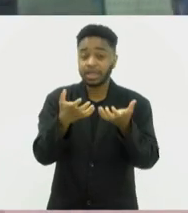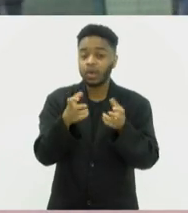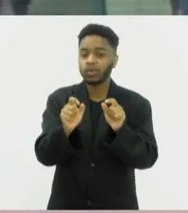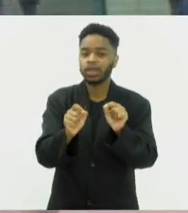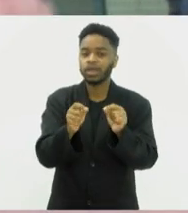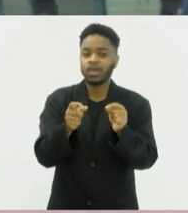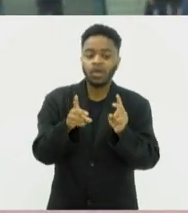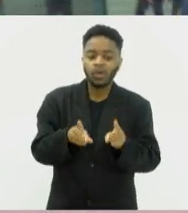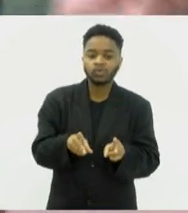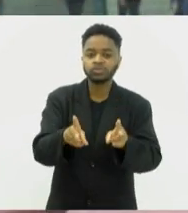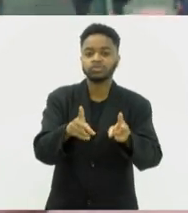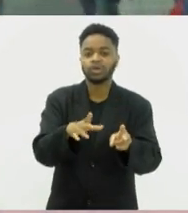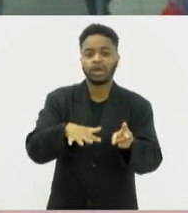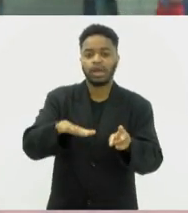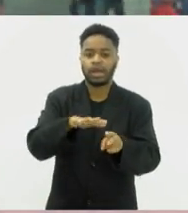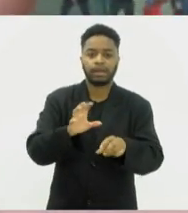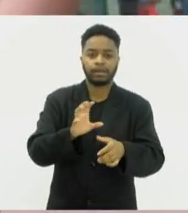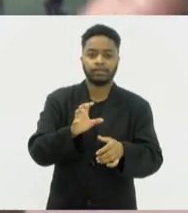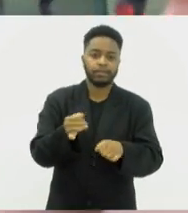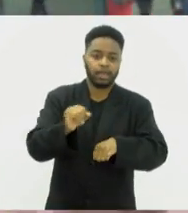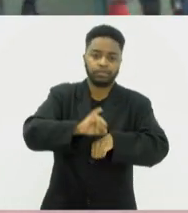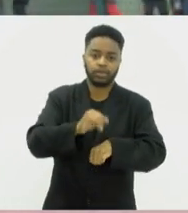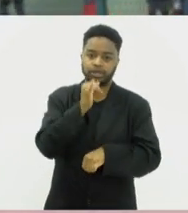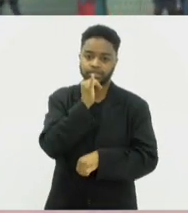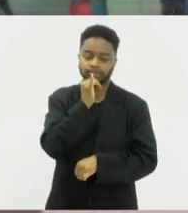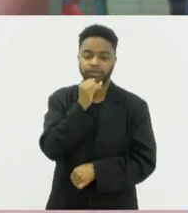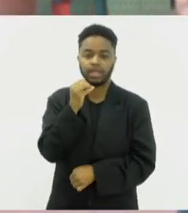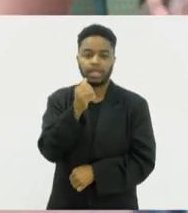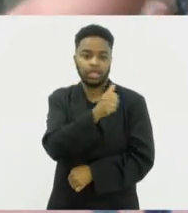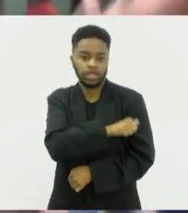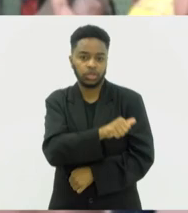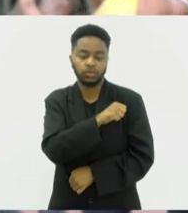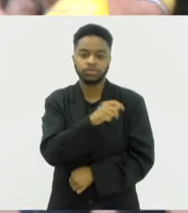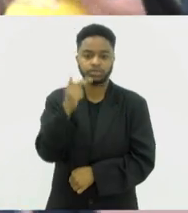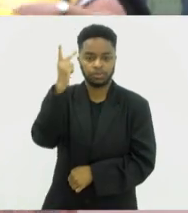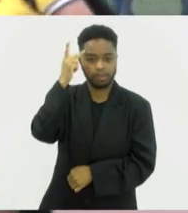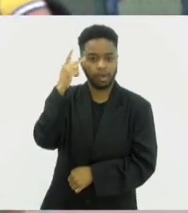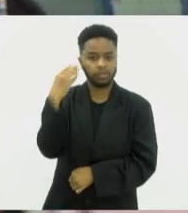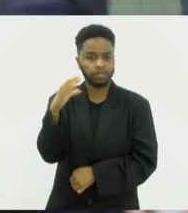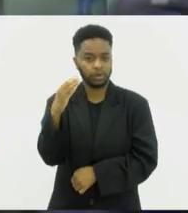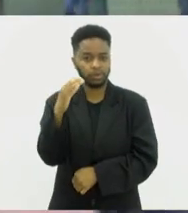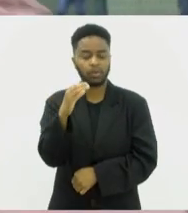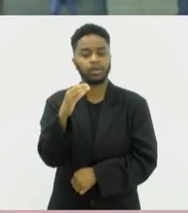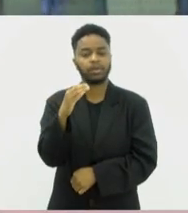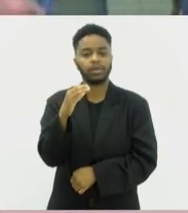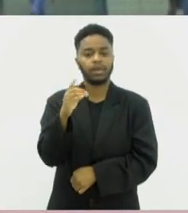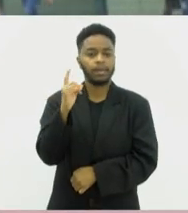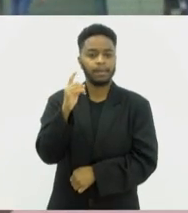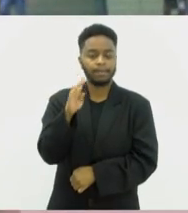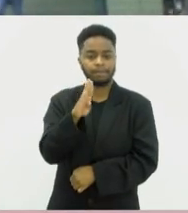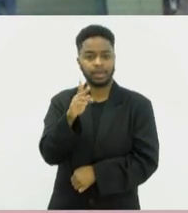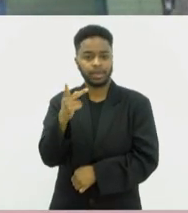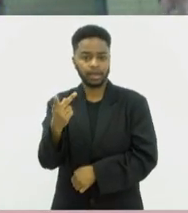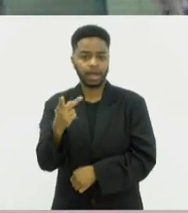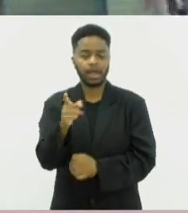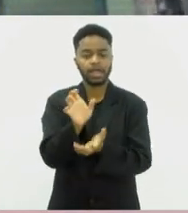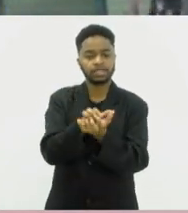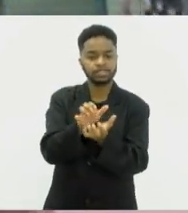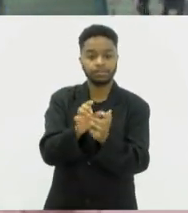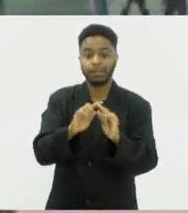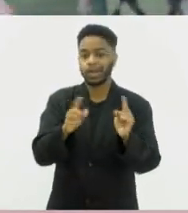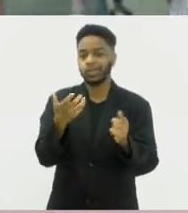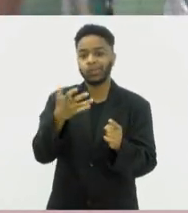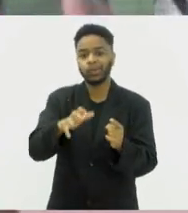centros. Rio, São Paulo, Niterói, BH, Recife, enfim. Ninguém quer ir em direção ao interior.